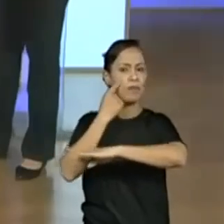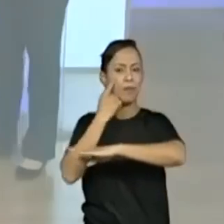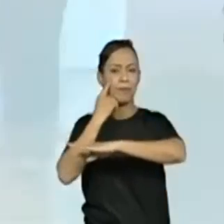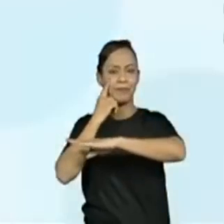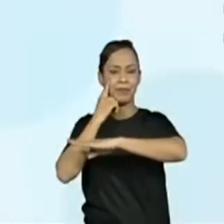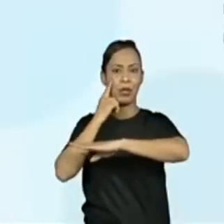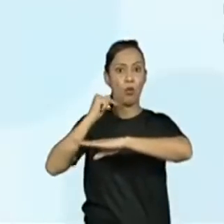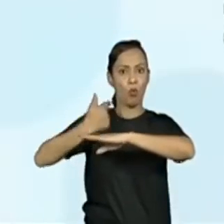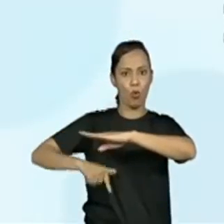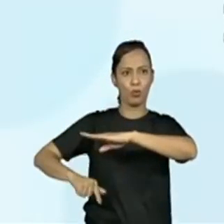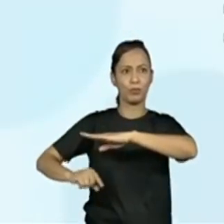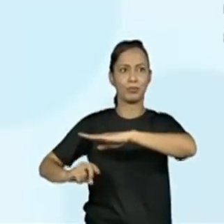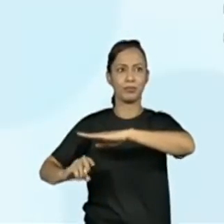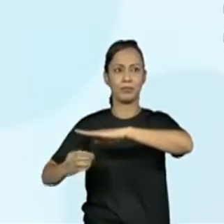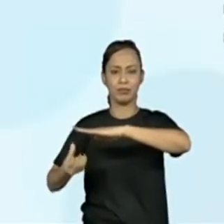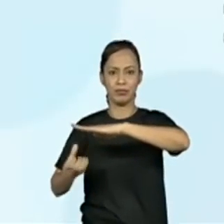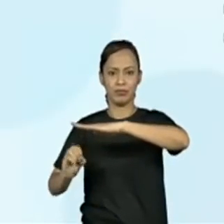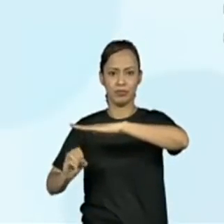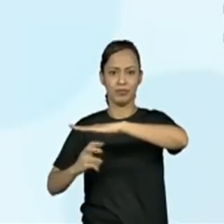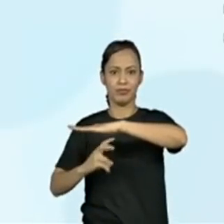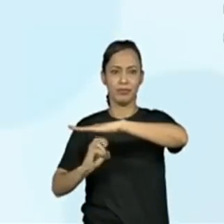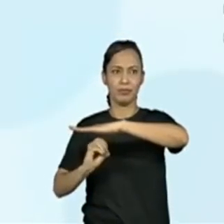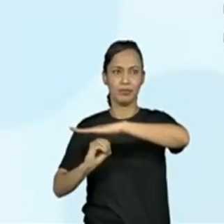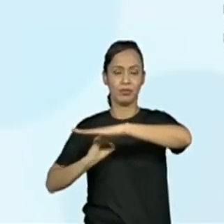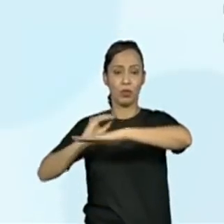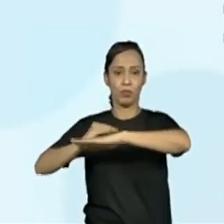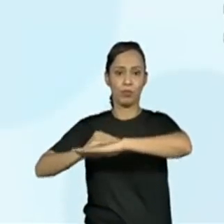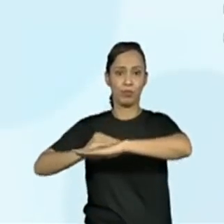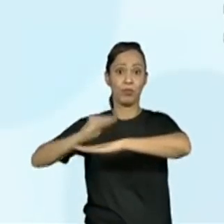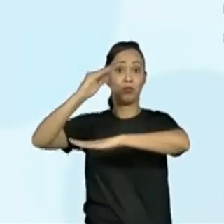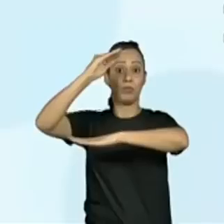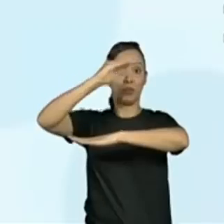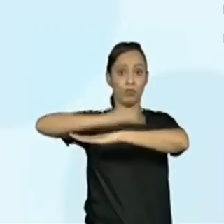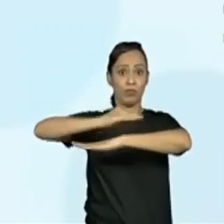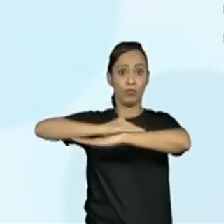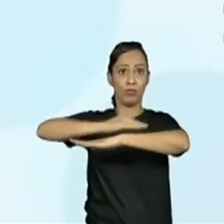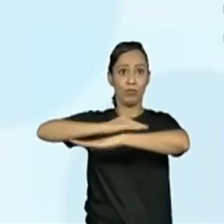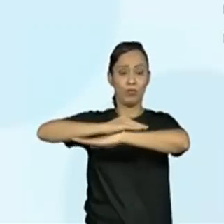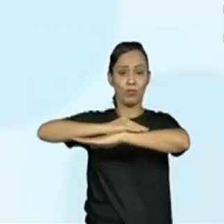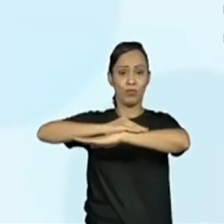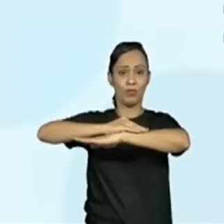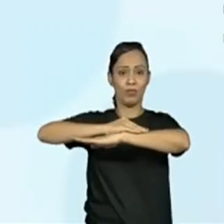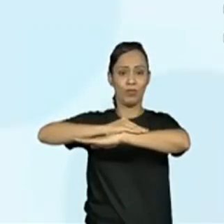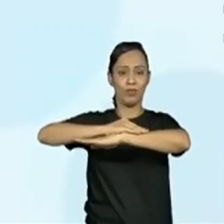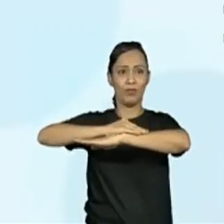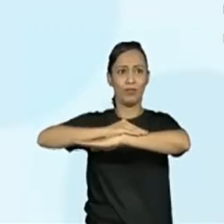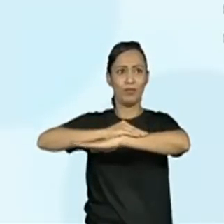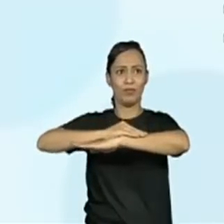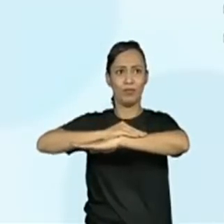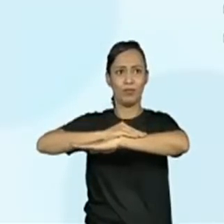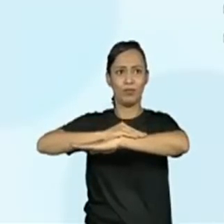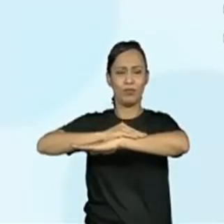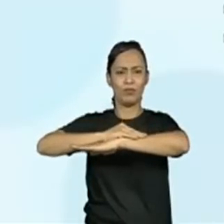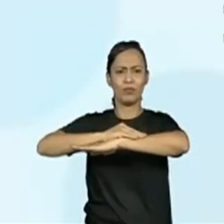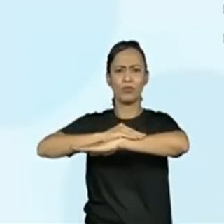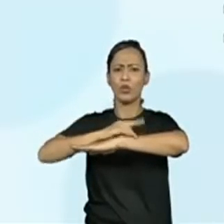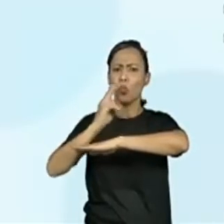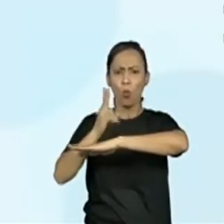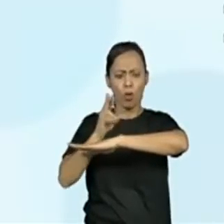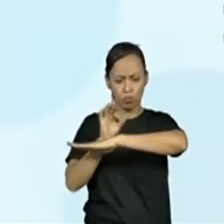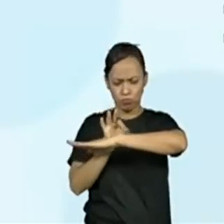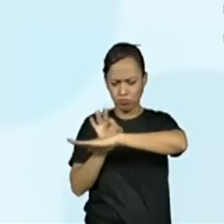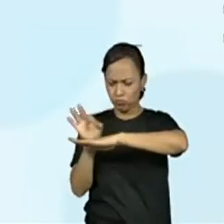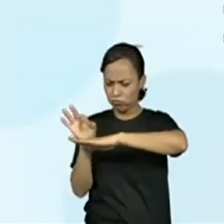Vamos para o próximo pulo desse sapo. Veja, ele saltou a mesma distância, não foi? Uhum.